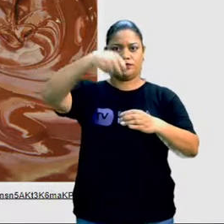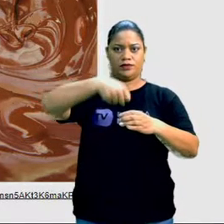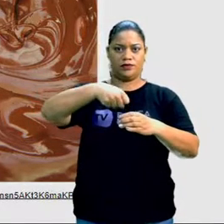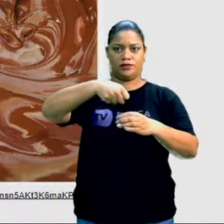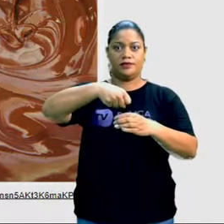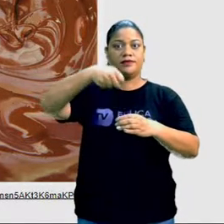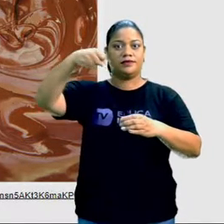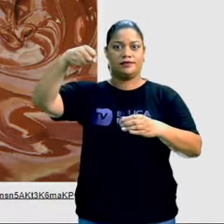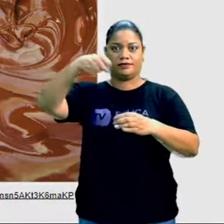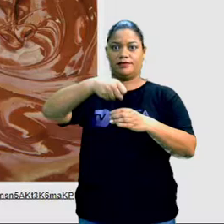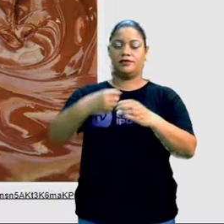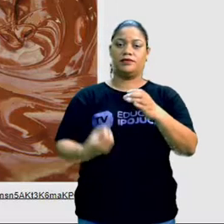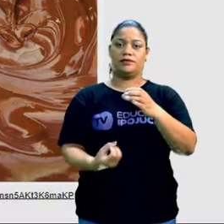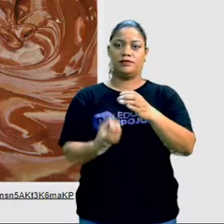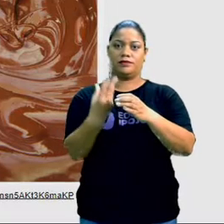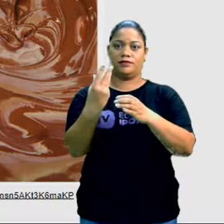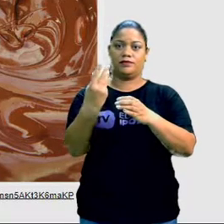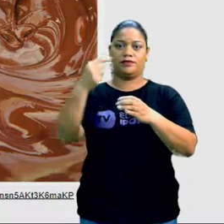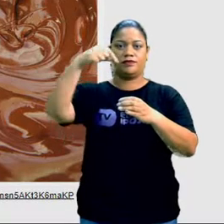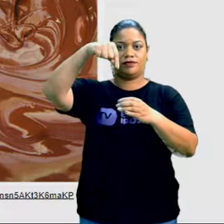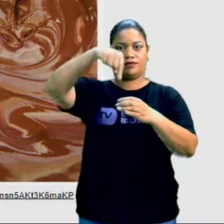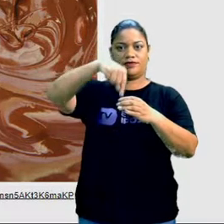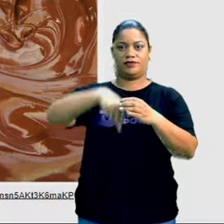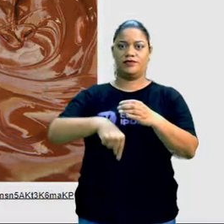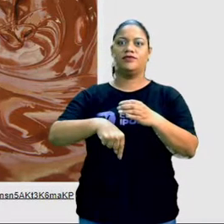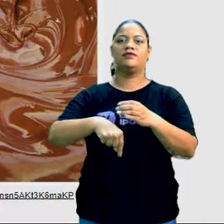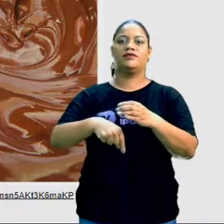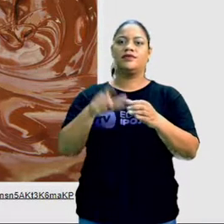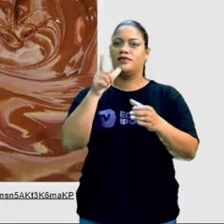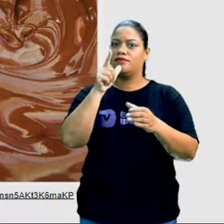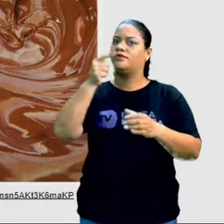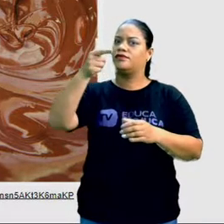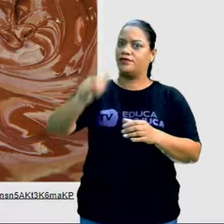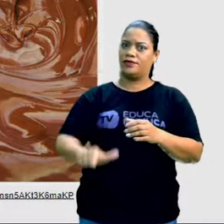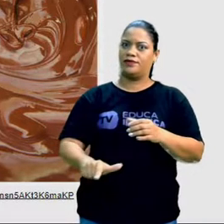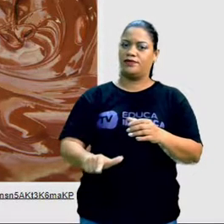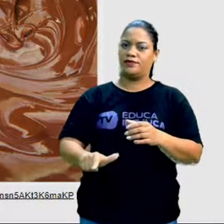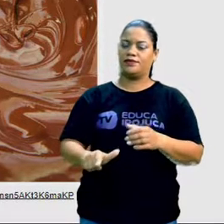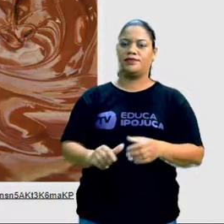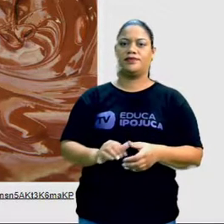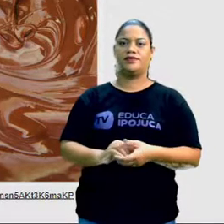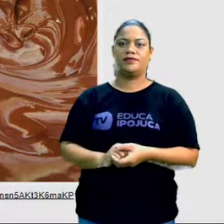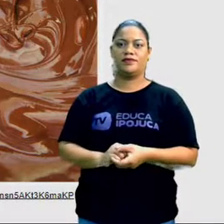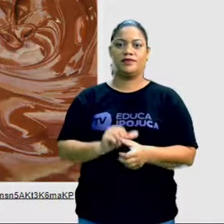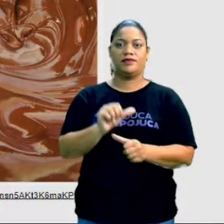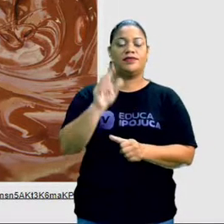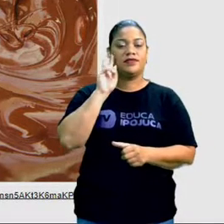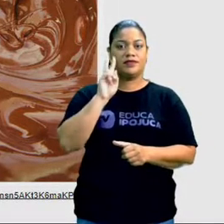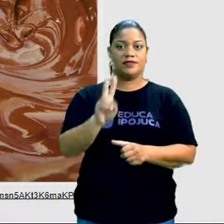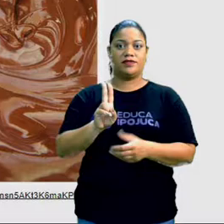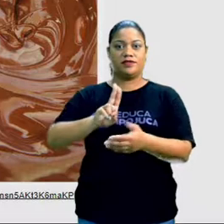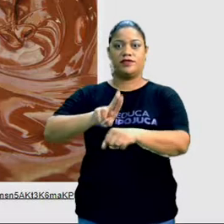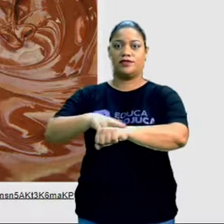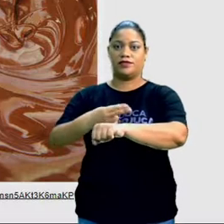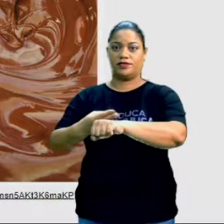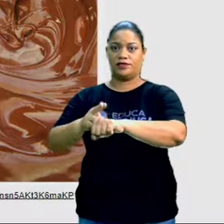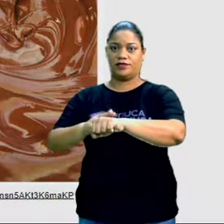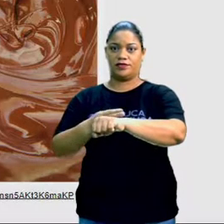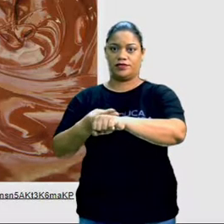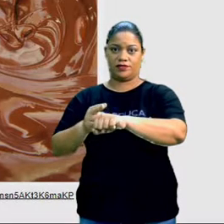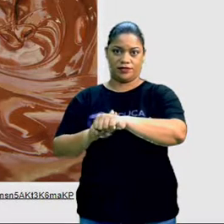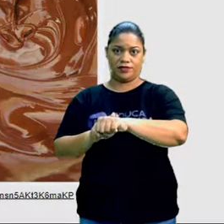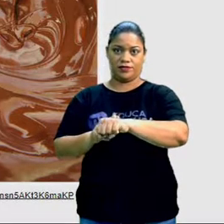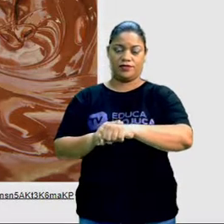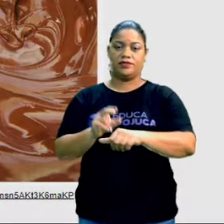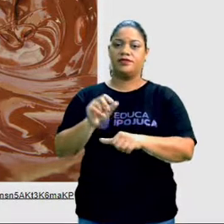que o vapor bate na tampa e volta a ser água novamente. Aqui você vê o chocolate, você pega o